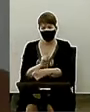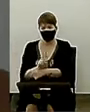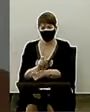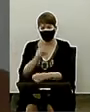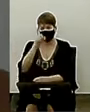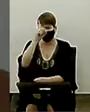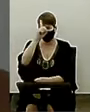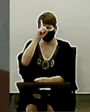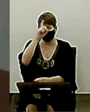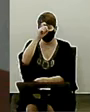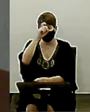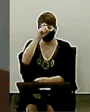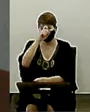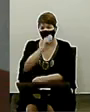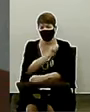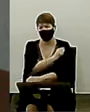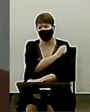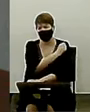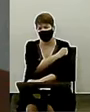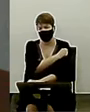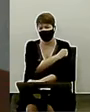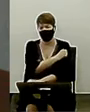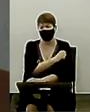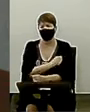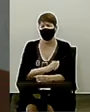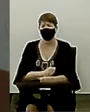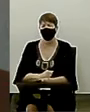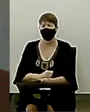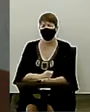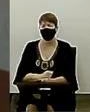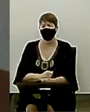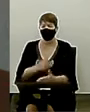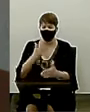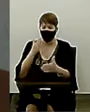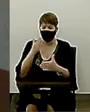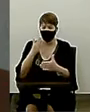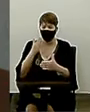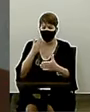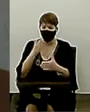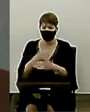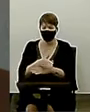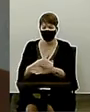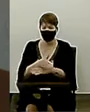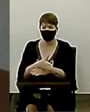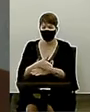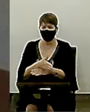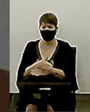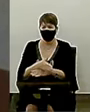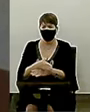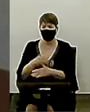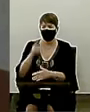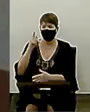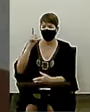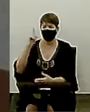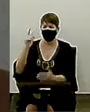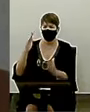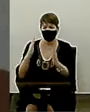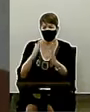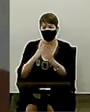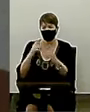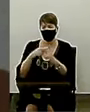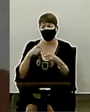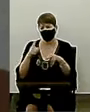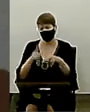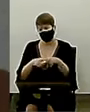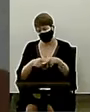de Anápolis, que, embora não seja da IPB, o James Funston se tornou presbiteriano, então, nós ligamos